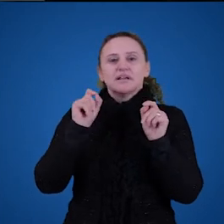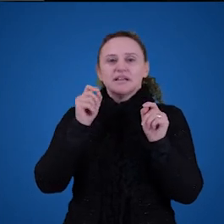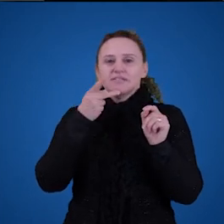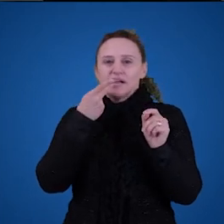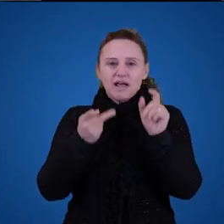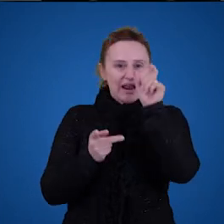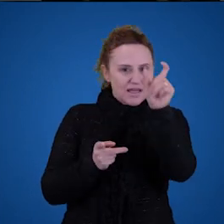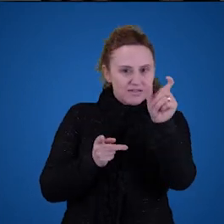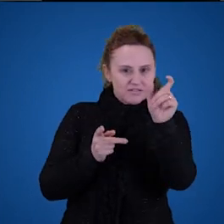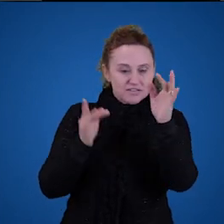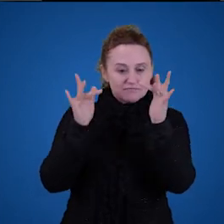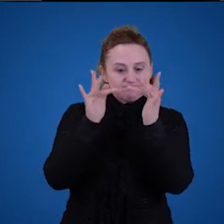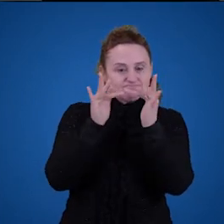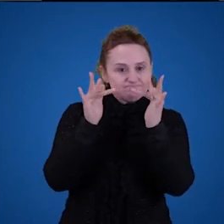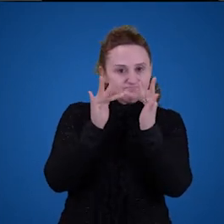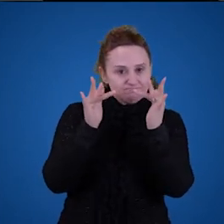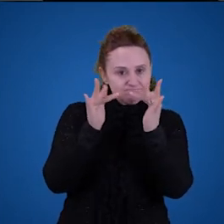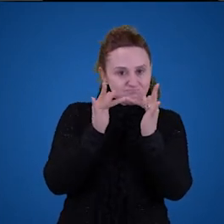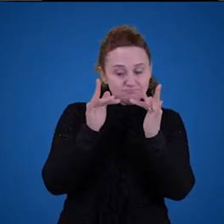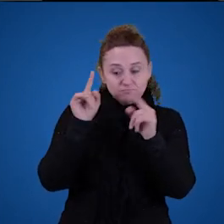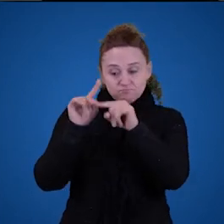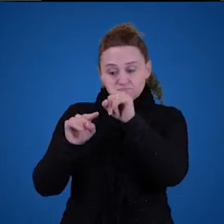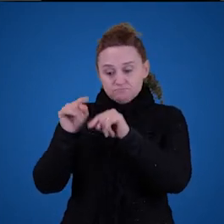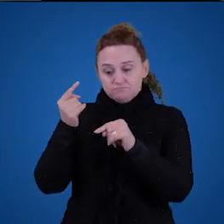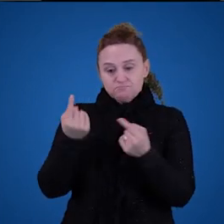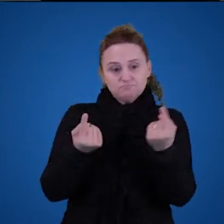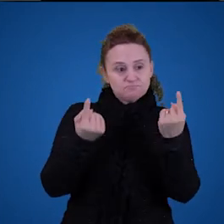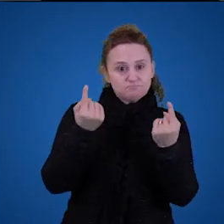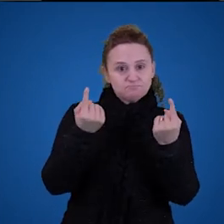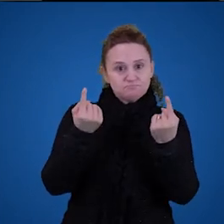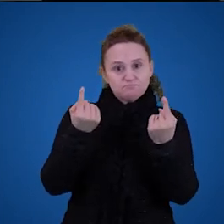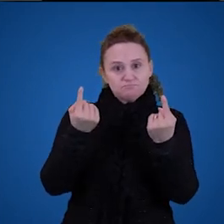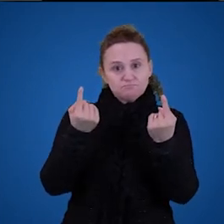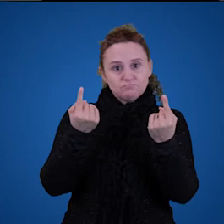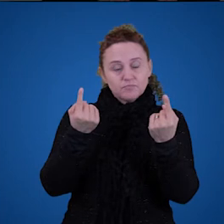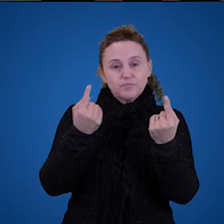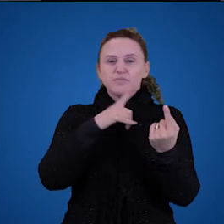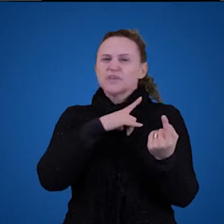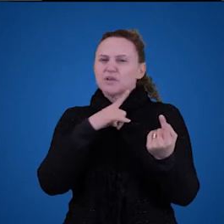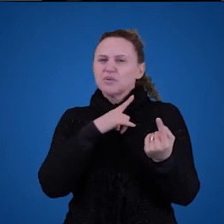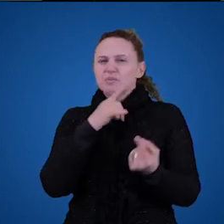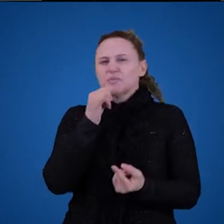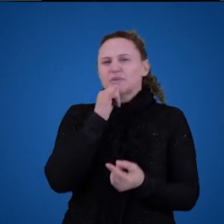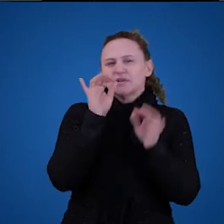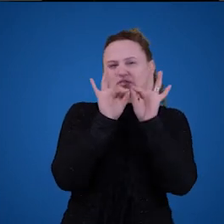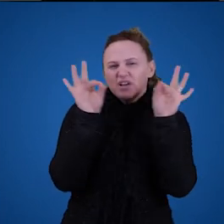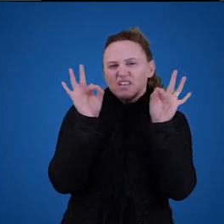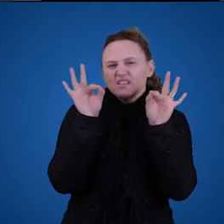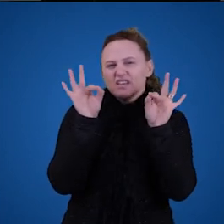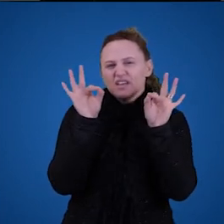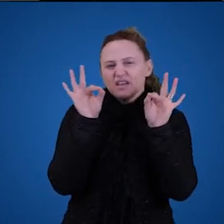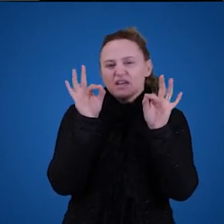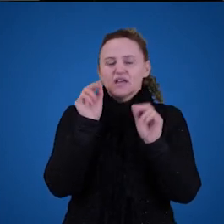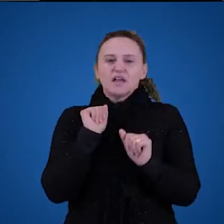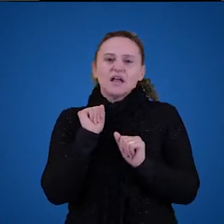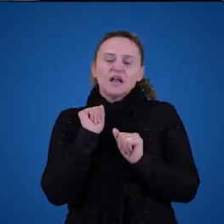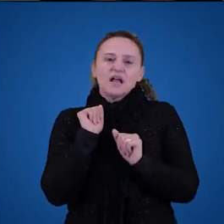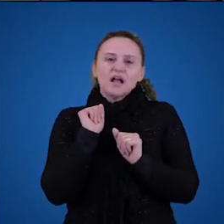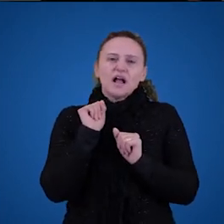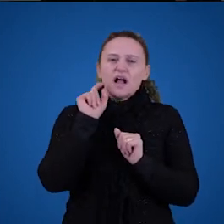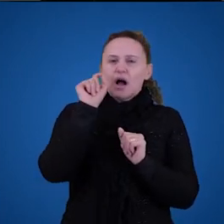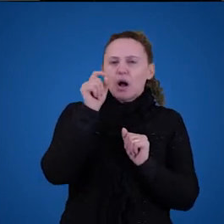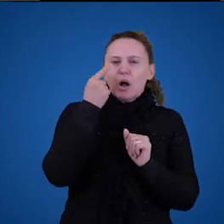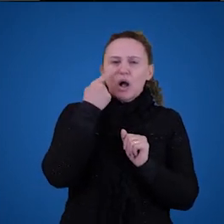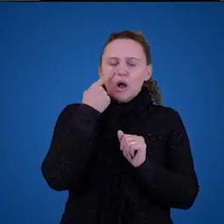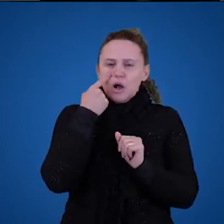algum modo àquele objeto. Então, tomem a expressão lá, né, agulha é um lugar muito bonito, né? Então,